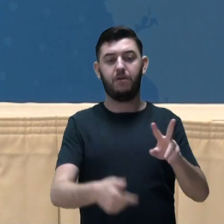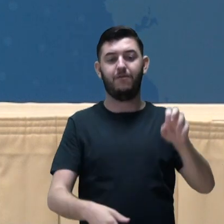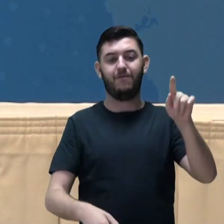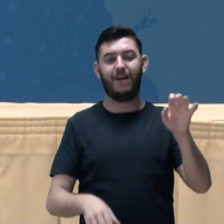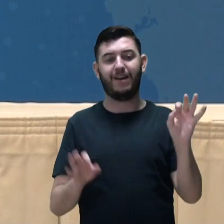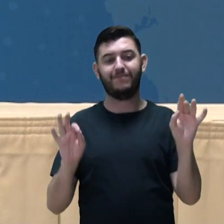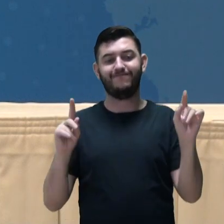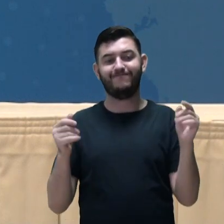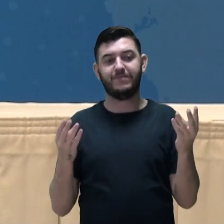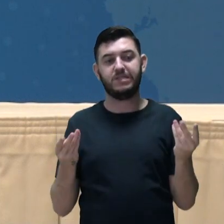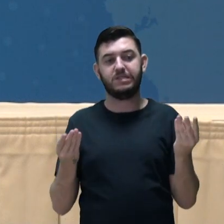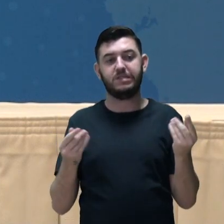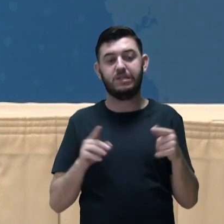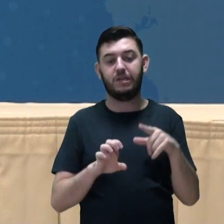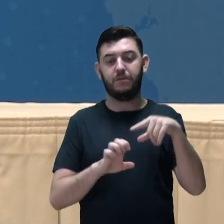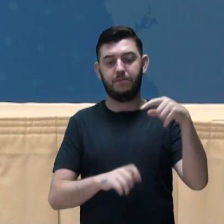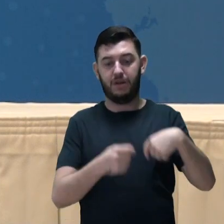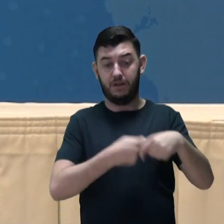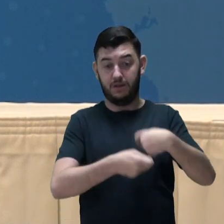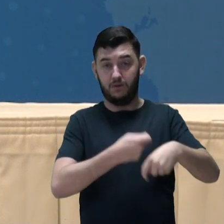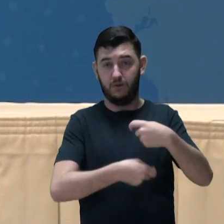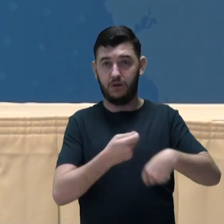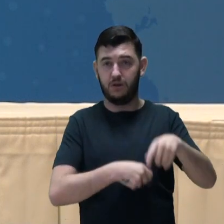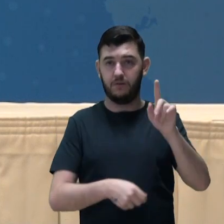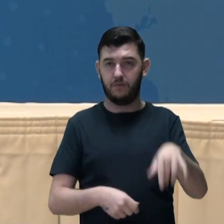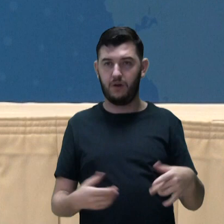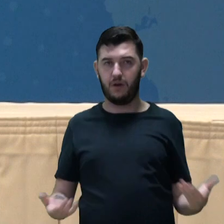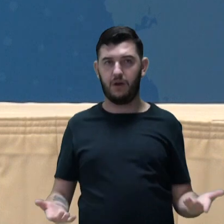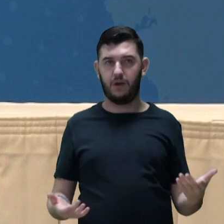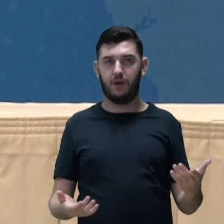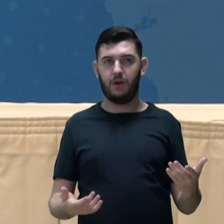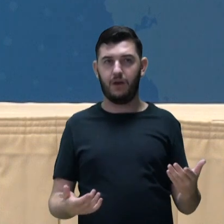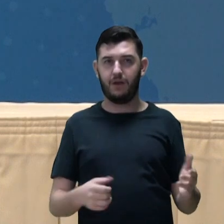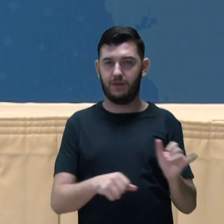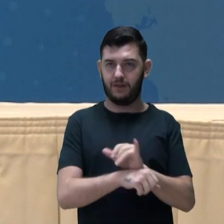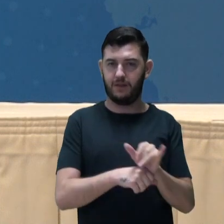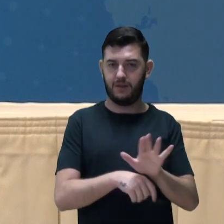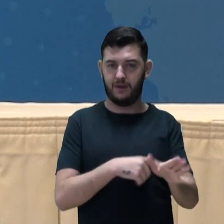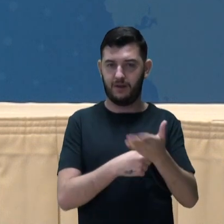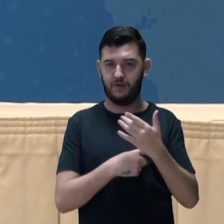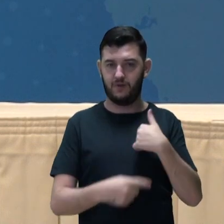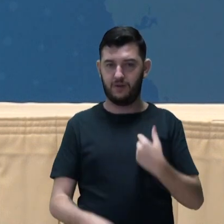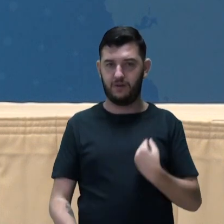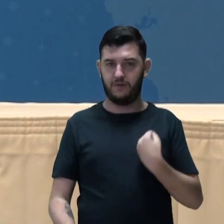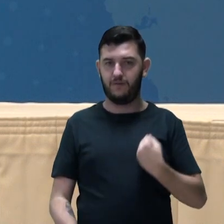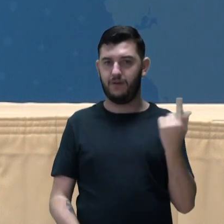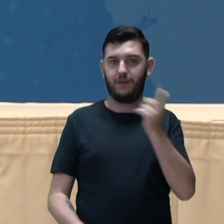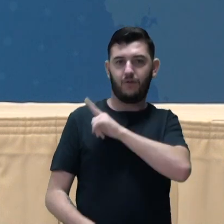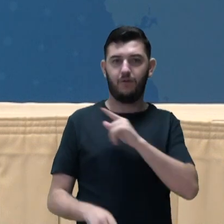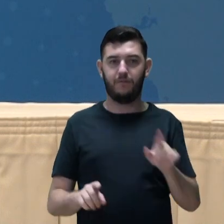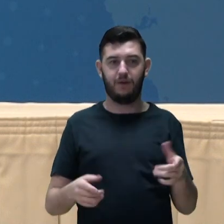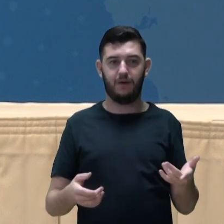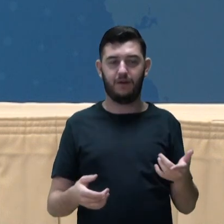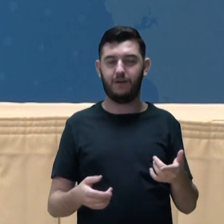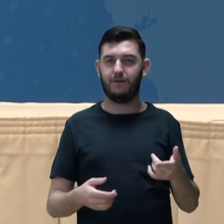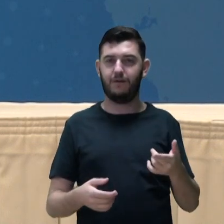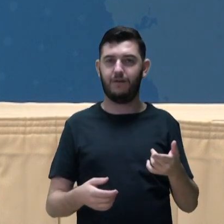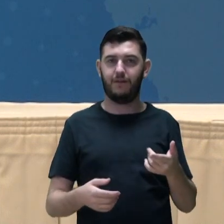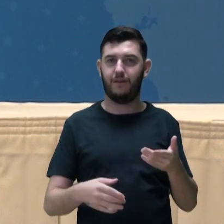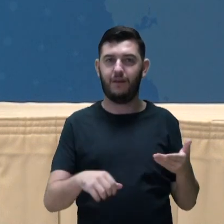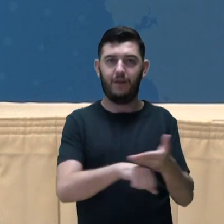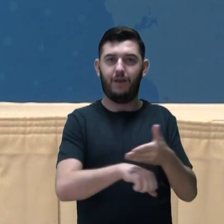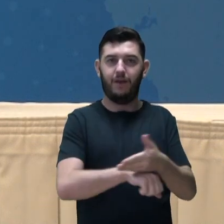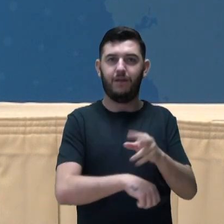e, portanto, o empreendedorismo, especialmente o microempreendedorismo, é o meu veículo mais adequado, mais próximo,